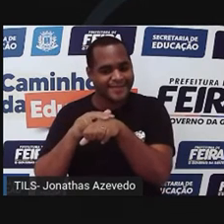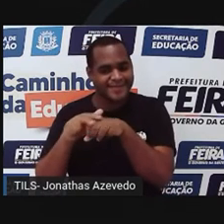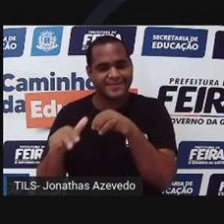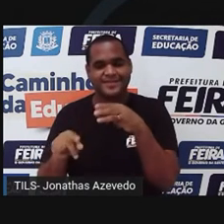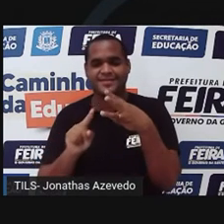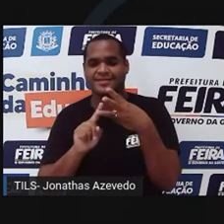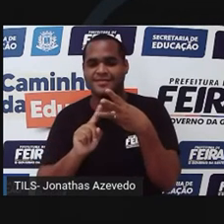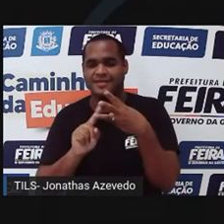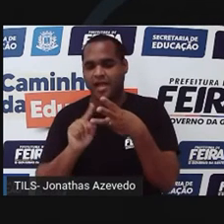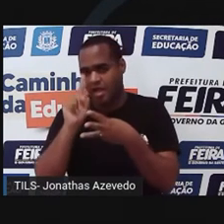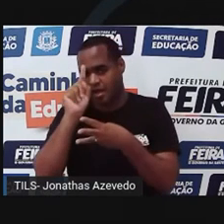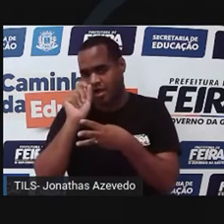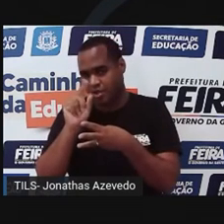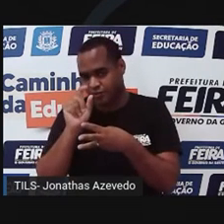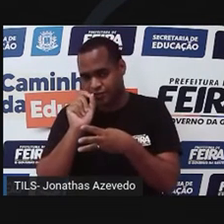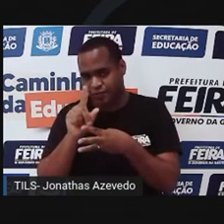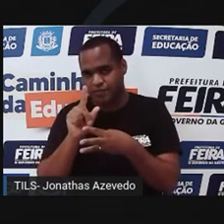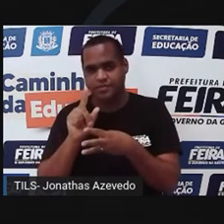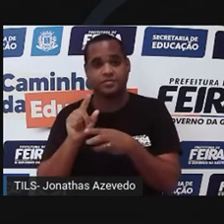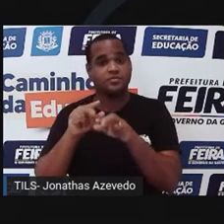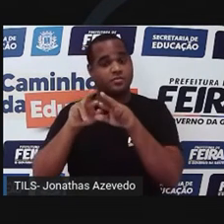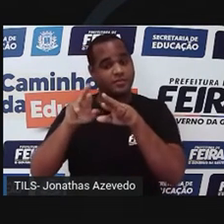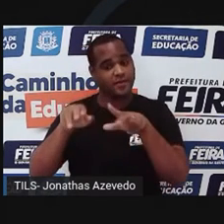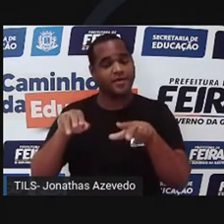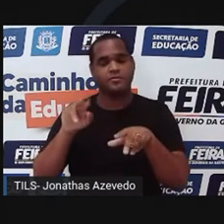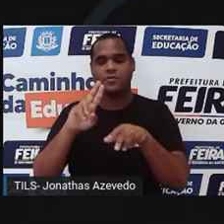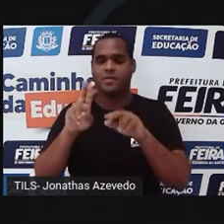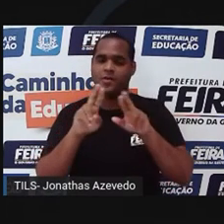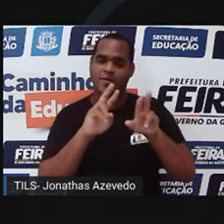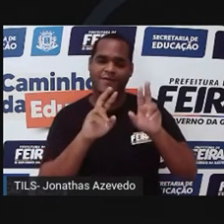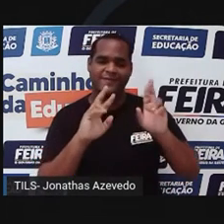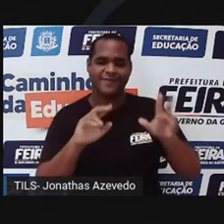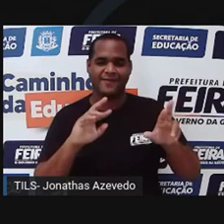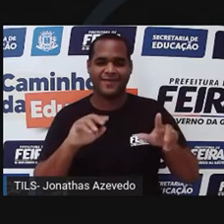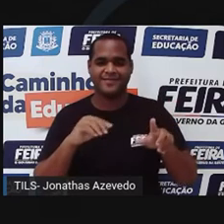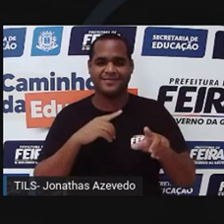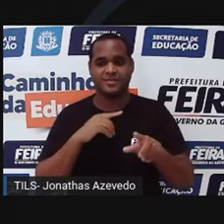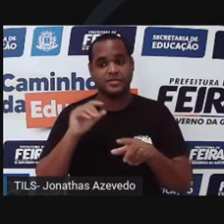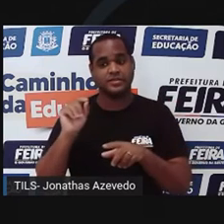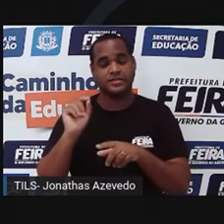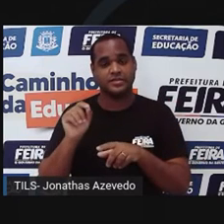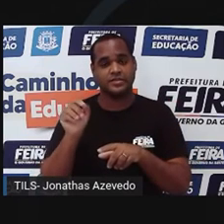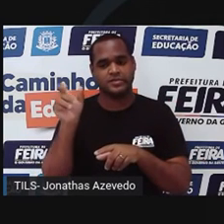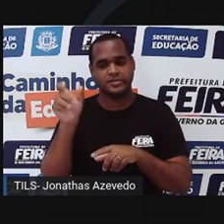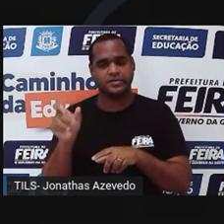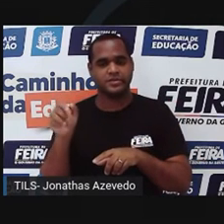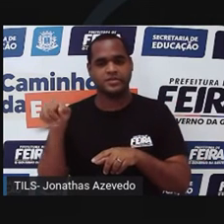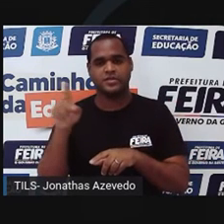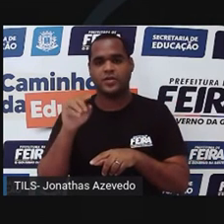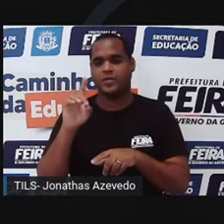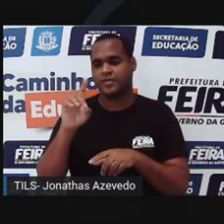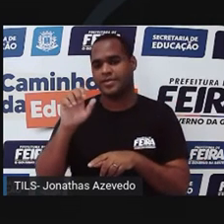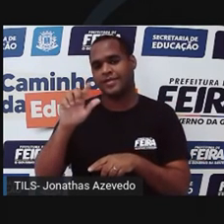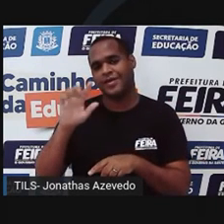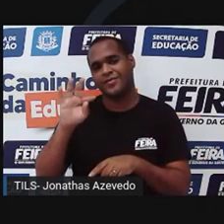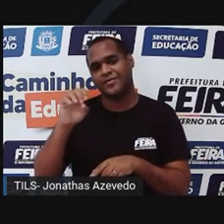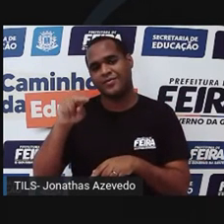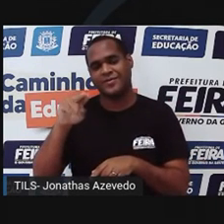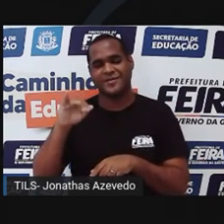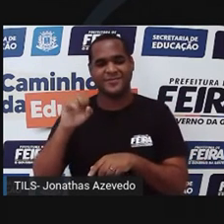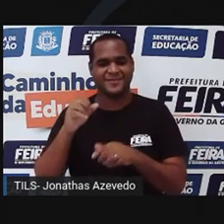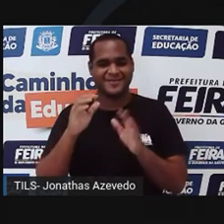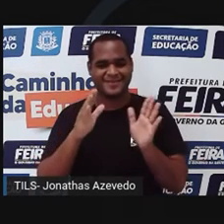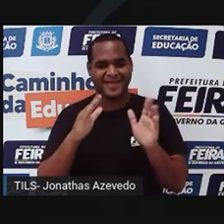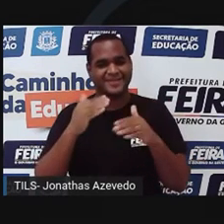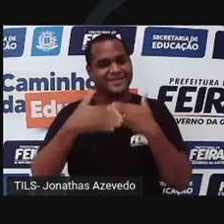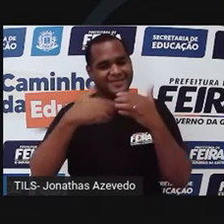tonalidade dos azuis. E para cada um a gente tem um nome. Às vezes até esquisito, mas todos a gente chama de daltonismo. Já já a